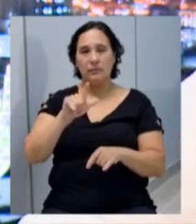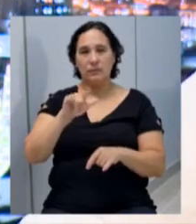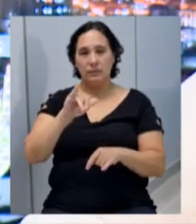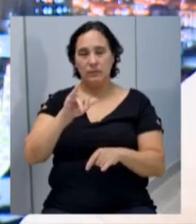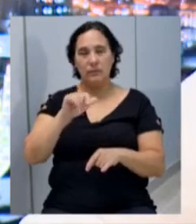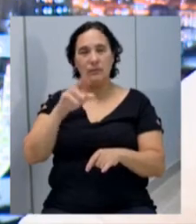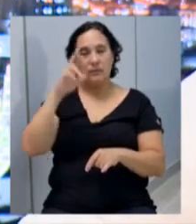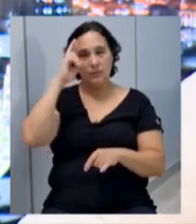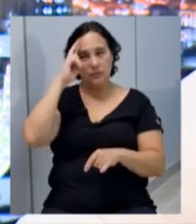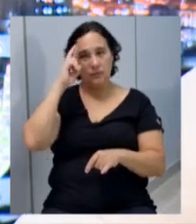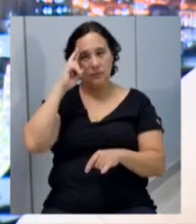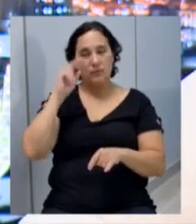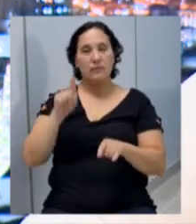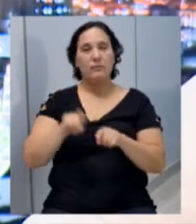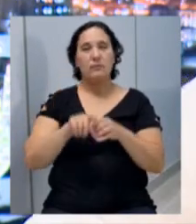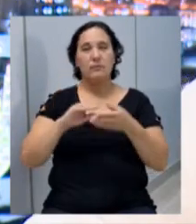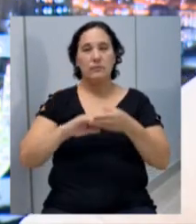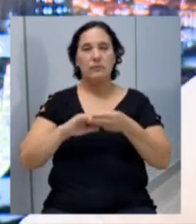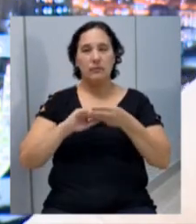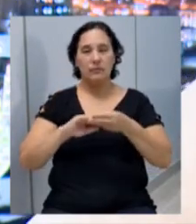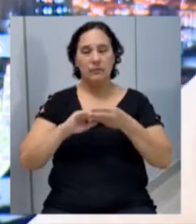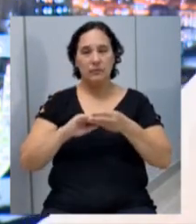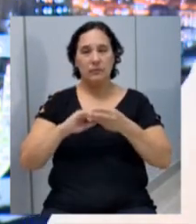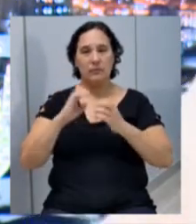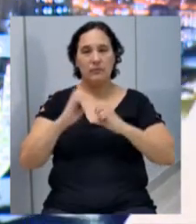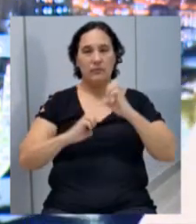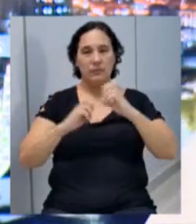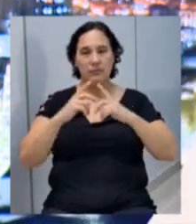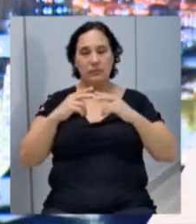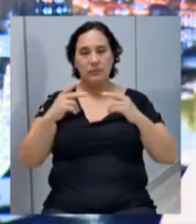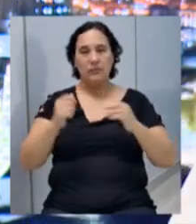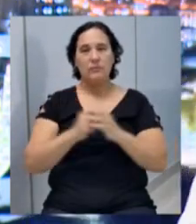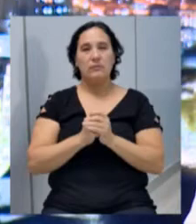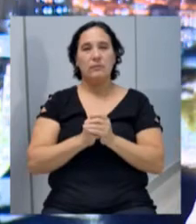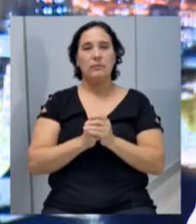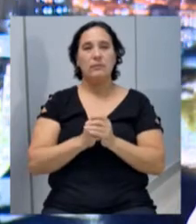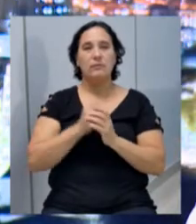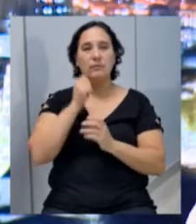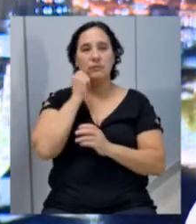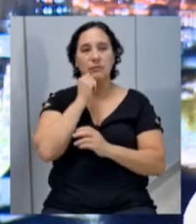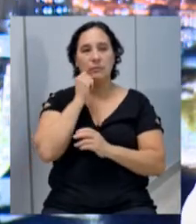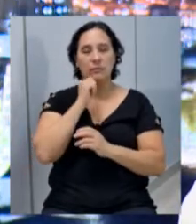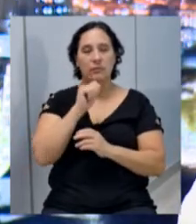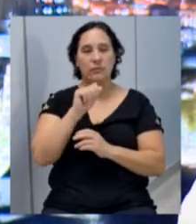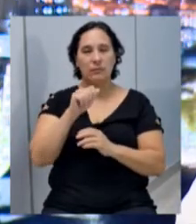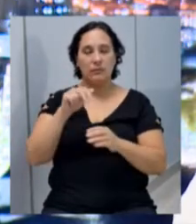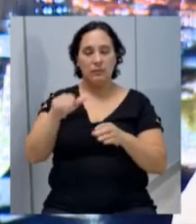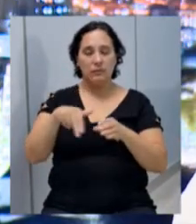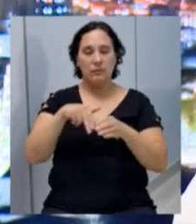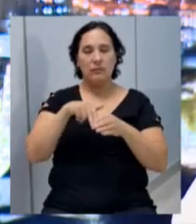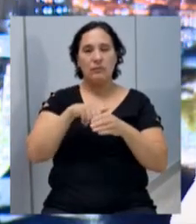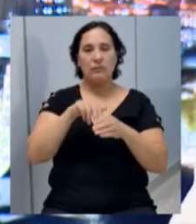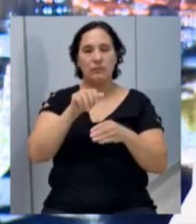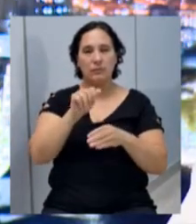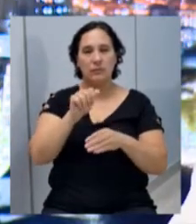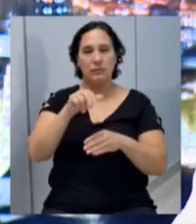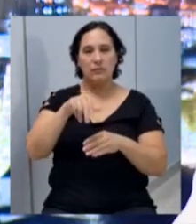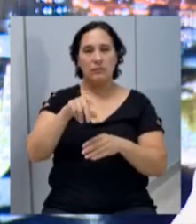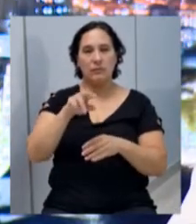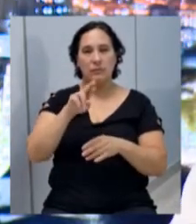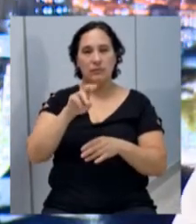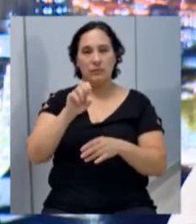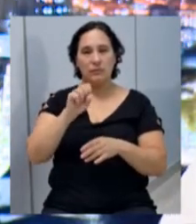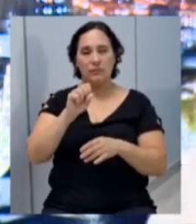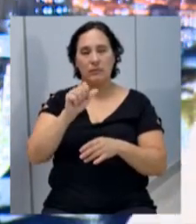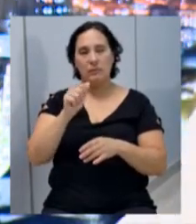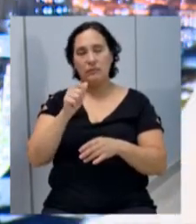cumprimentar a imprensa aqui, o Ronda sempre presente nas sessões, a Andressa, que esteve aqui explanando sobre